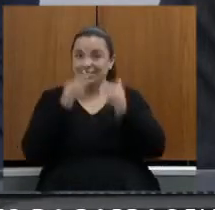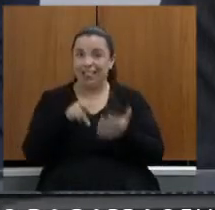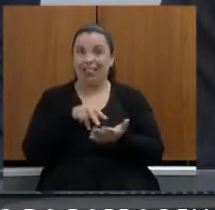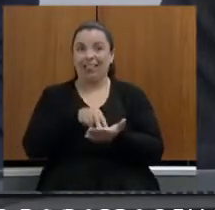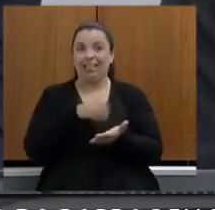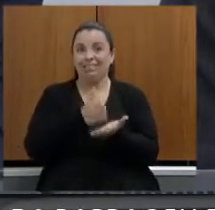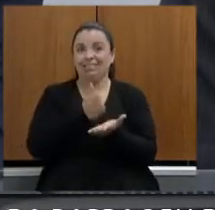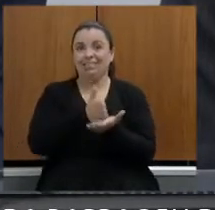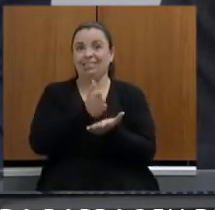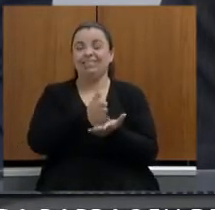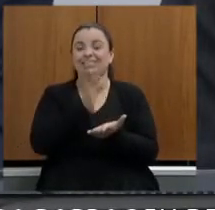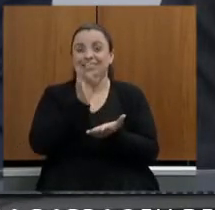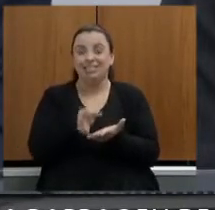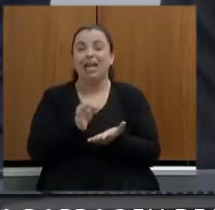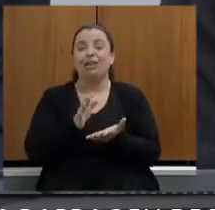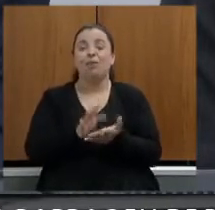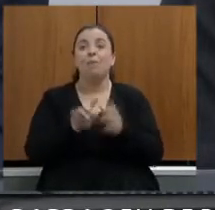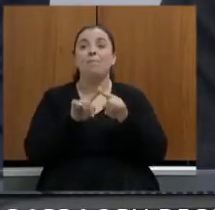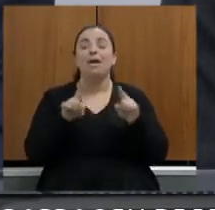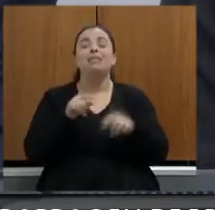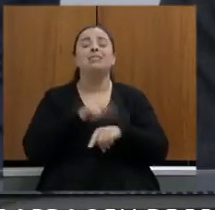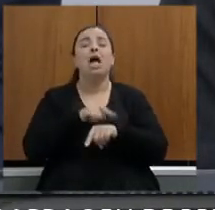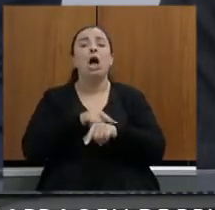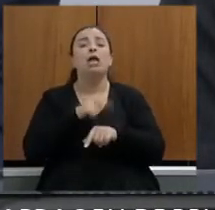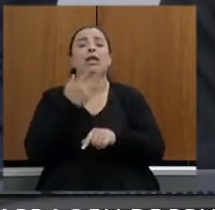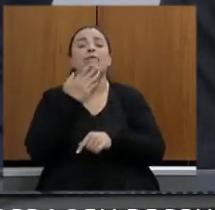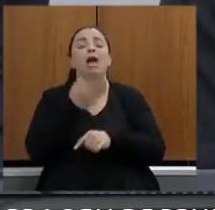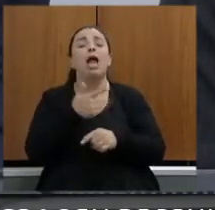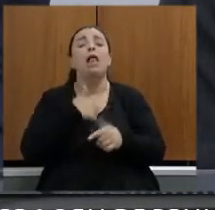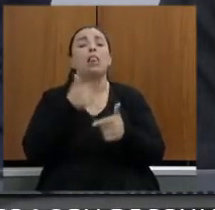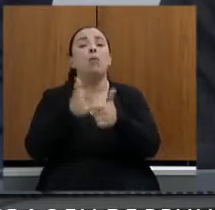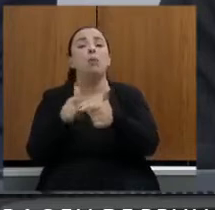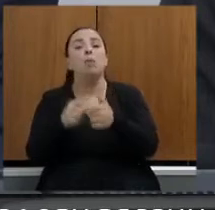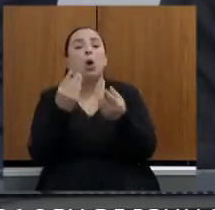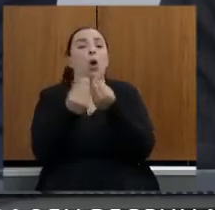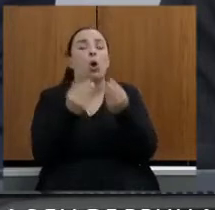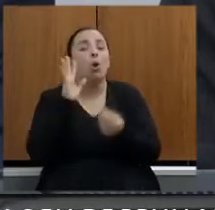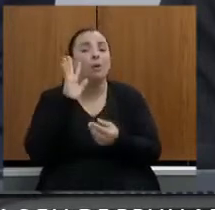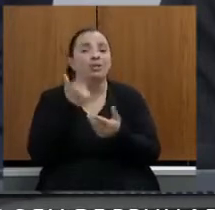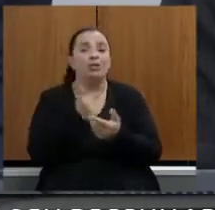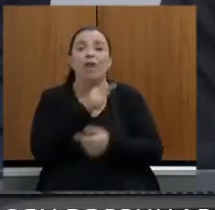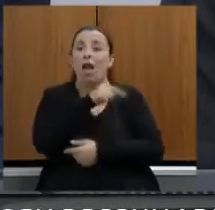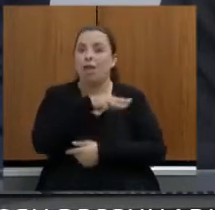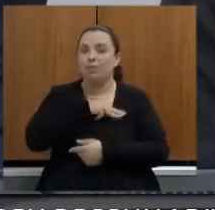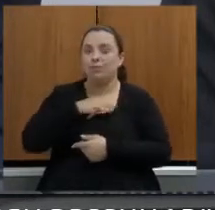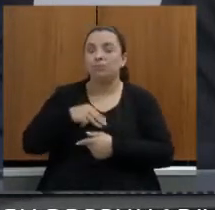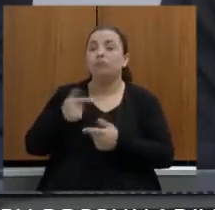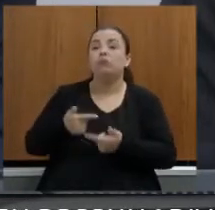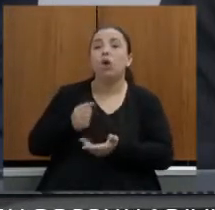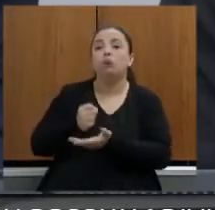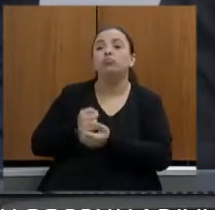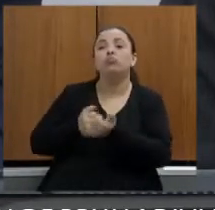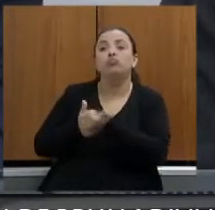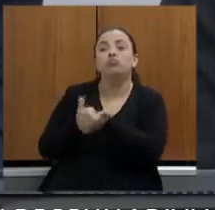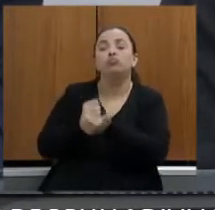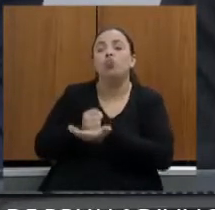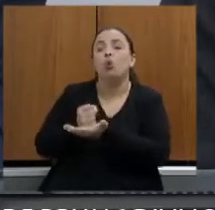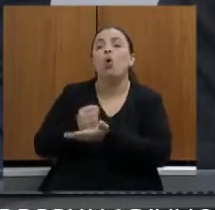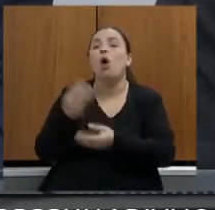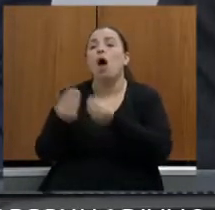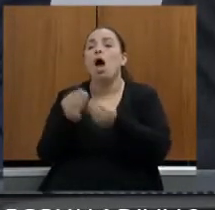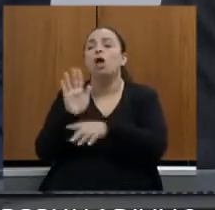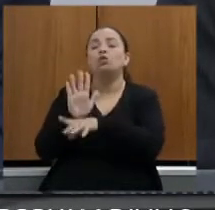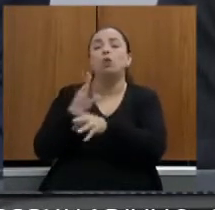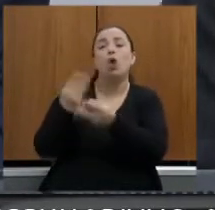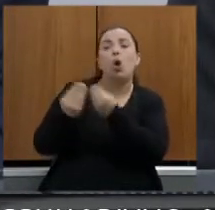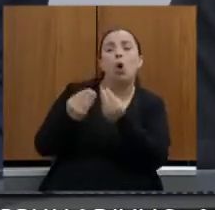diz olha eu estou com um problema como que eu resolvo o Ministério Público vem ao nosso socorro e diz olha então vamos resolver assim assado para